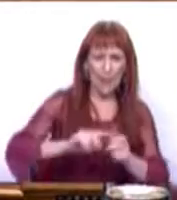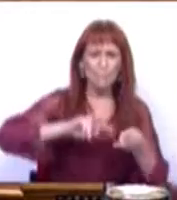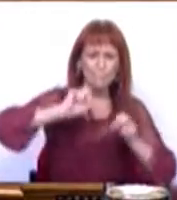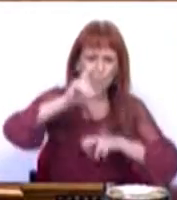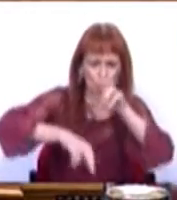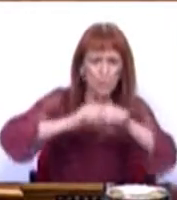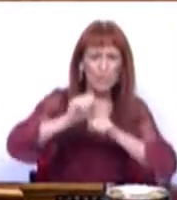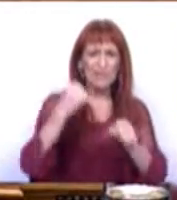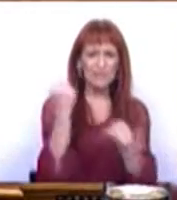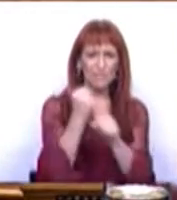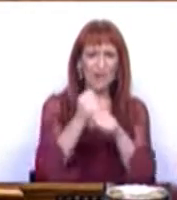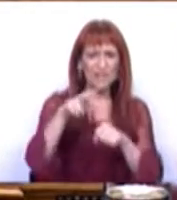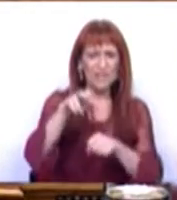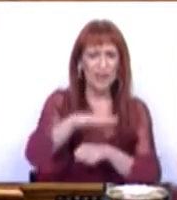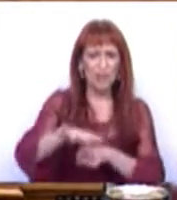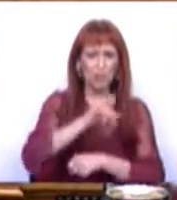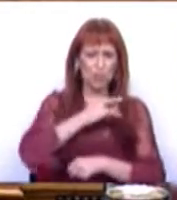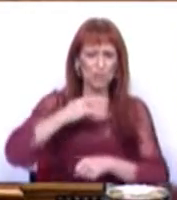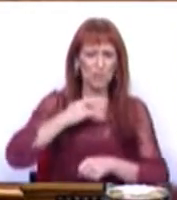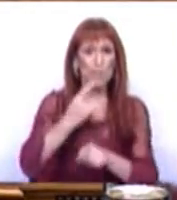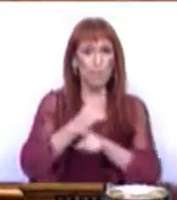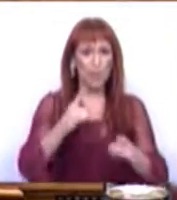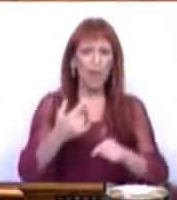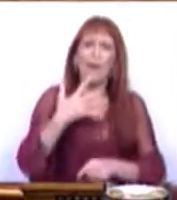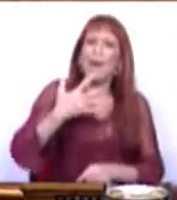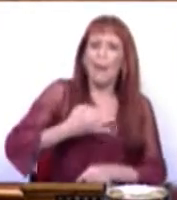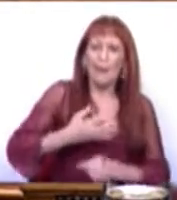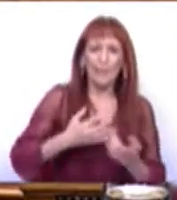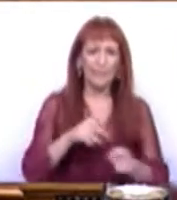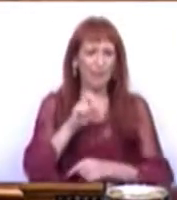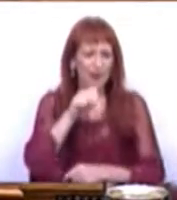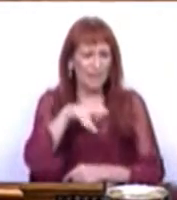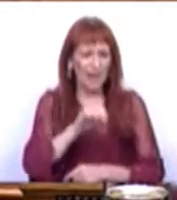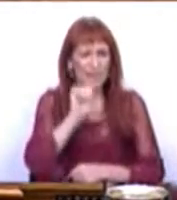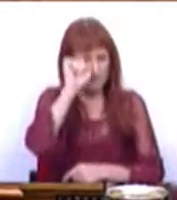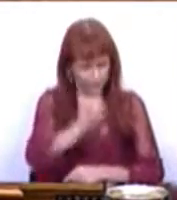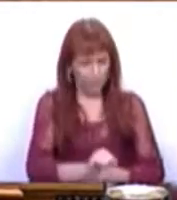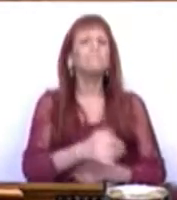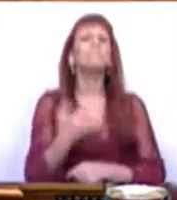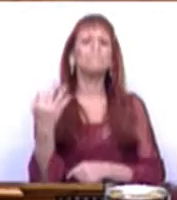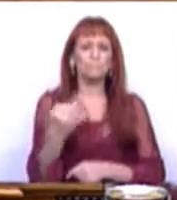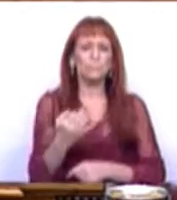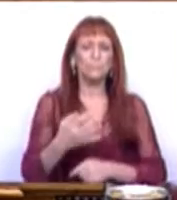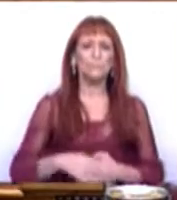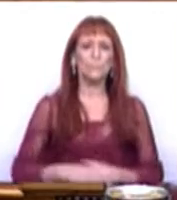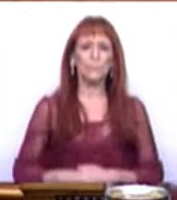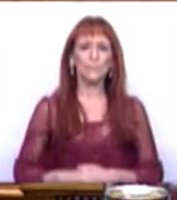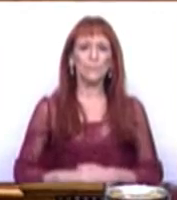modernizando o Serviço Nacional de Saúde porque acreditamos no Serviço Nacional de Saúde.